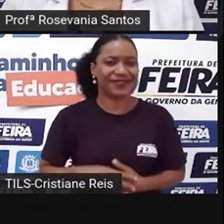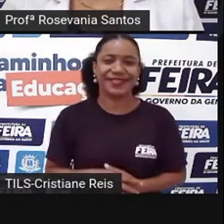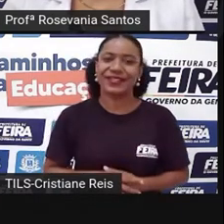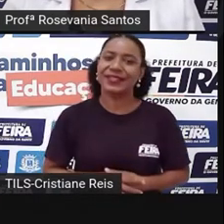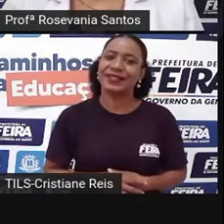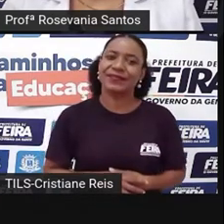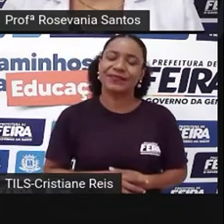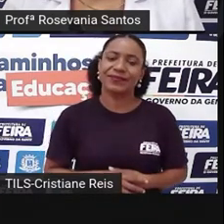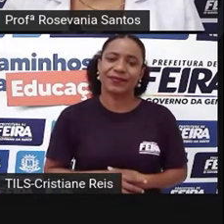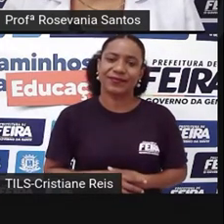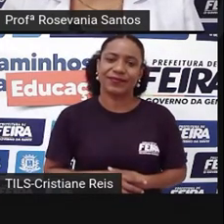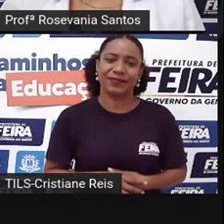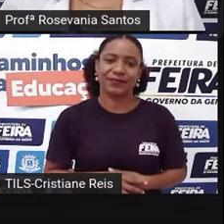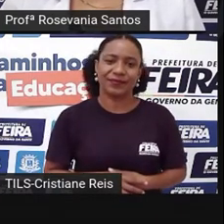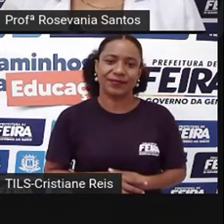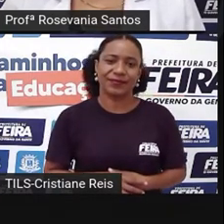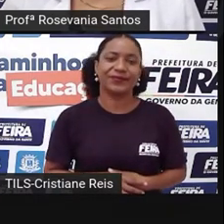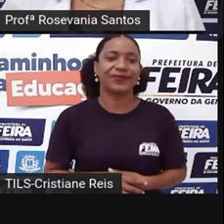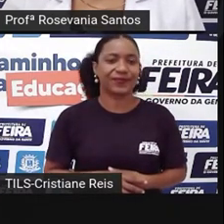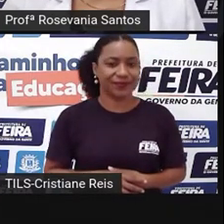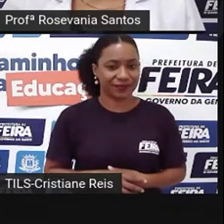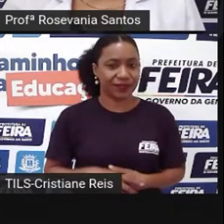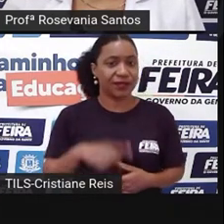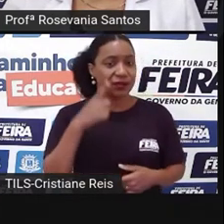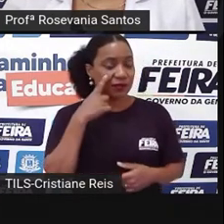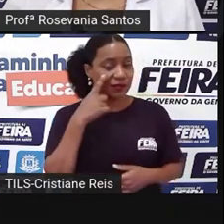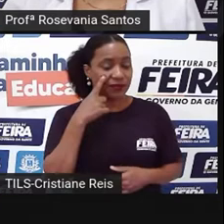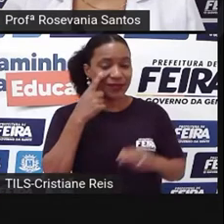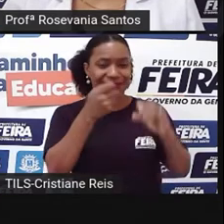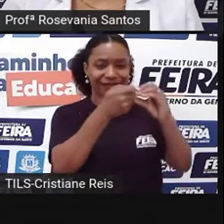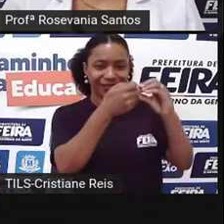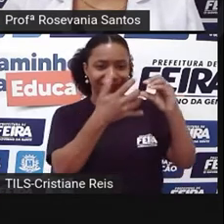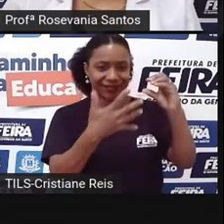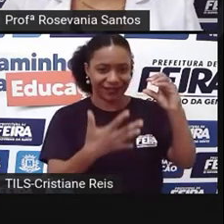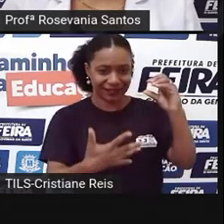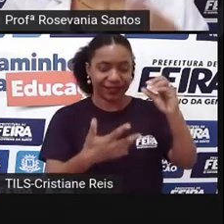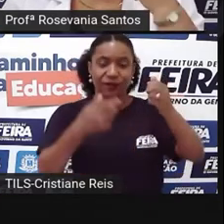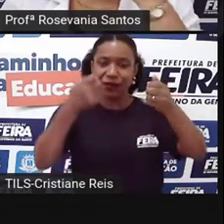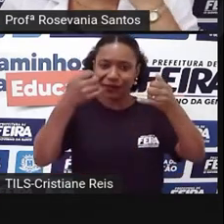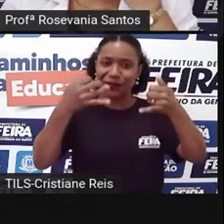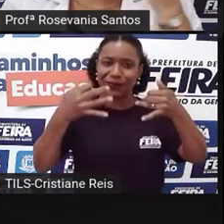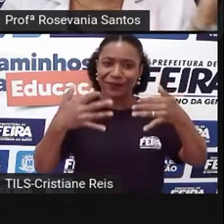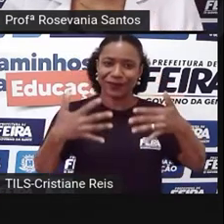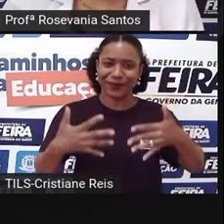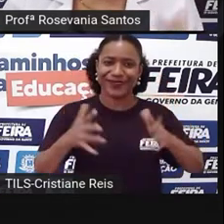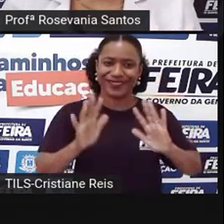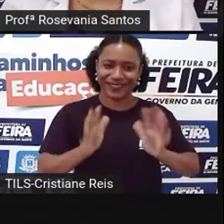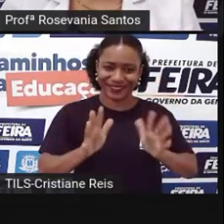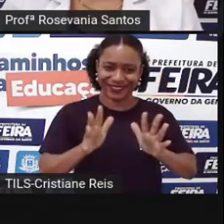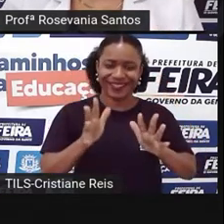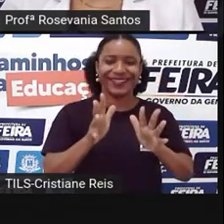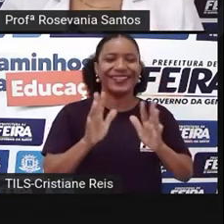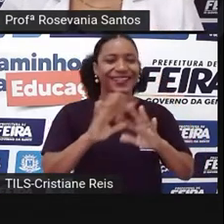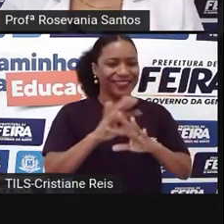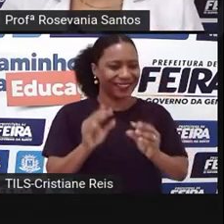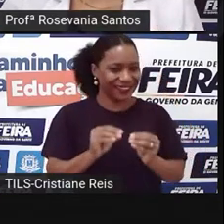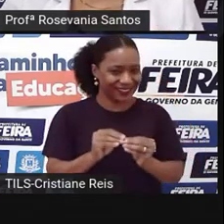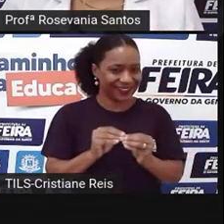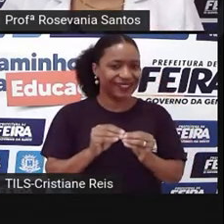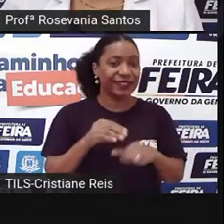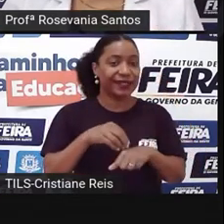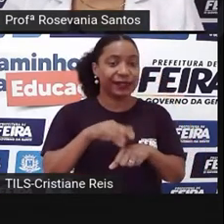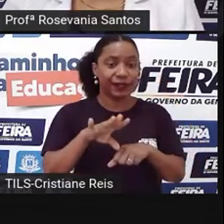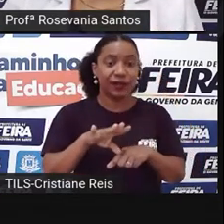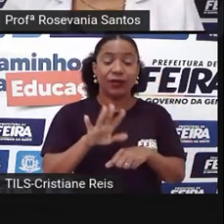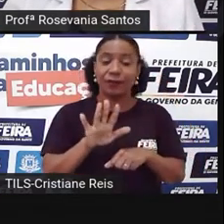Então, vamos lá, coloquei aqui, né, algumas características, algumas eu já até acabei citando, né, adiantando. Então, a gente vai